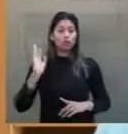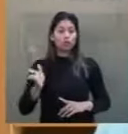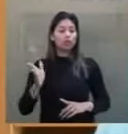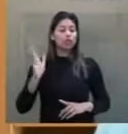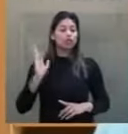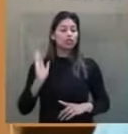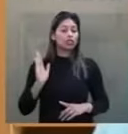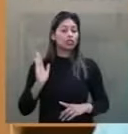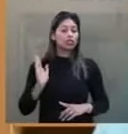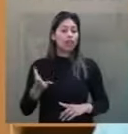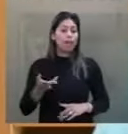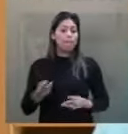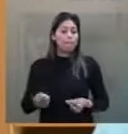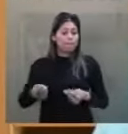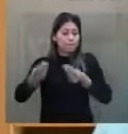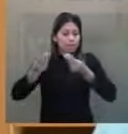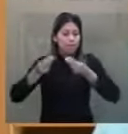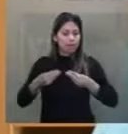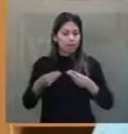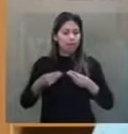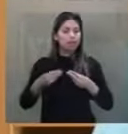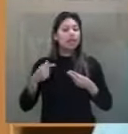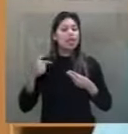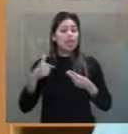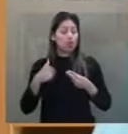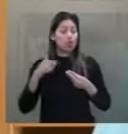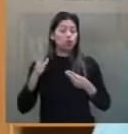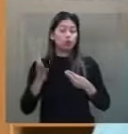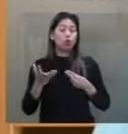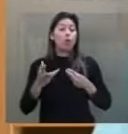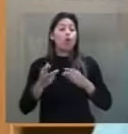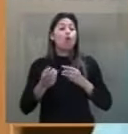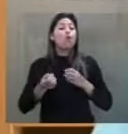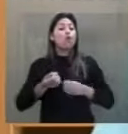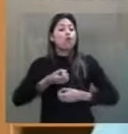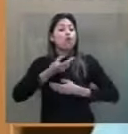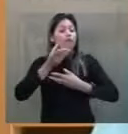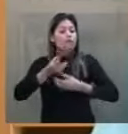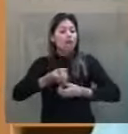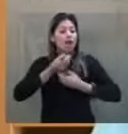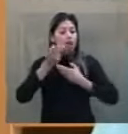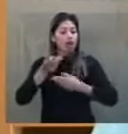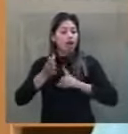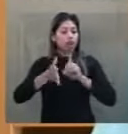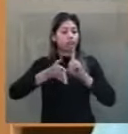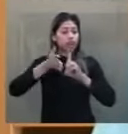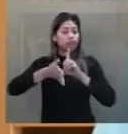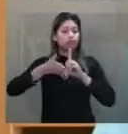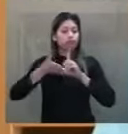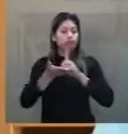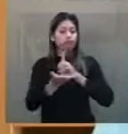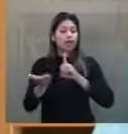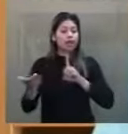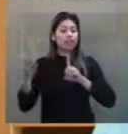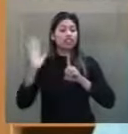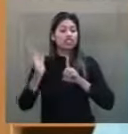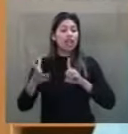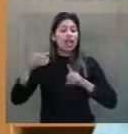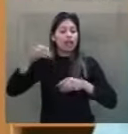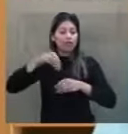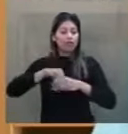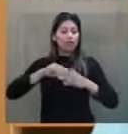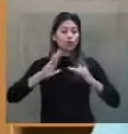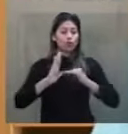me passaram e eu suporto a voz nesse momento. Está na pauta do Senado, no dia de hoje,